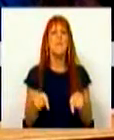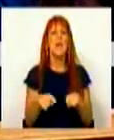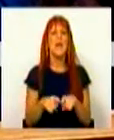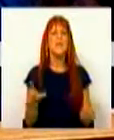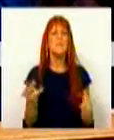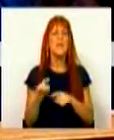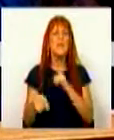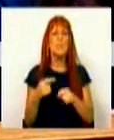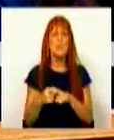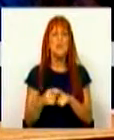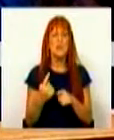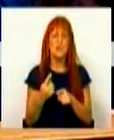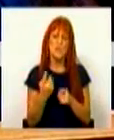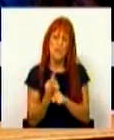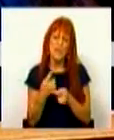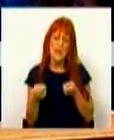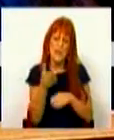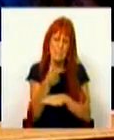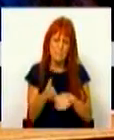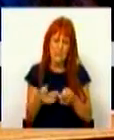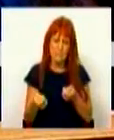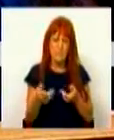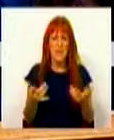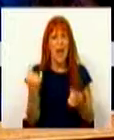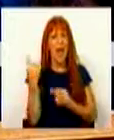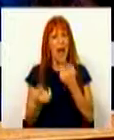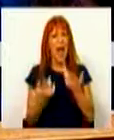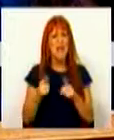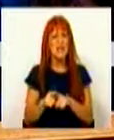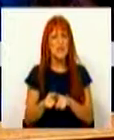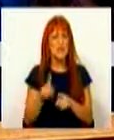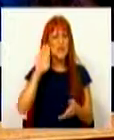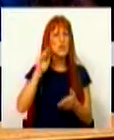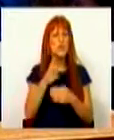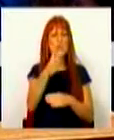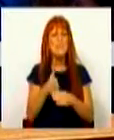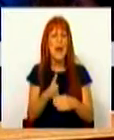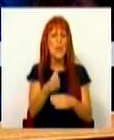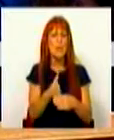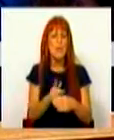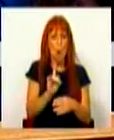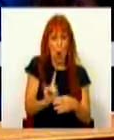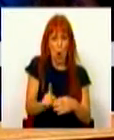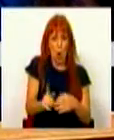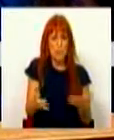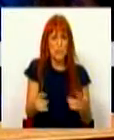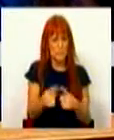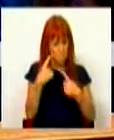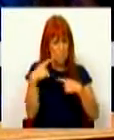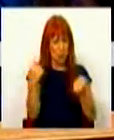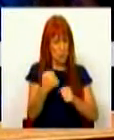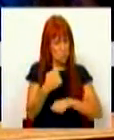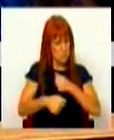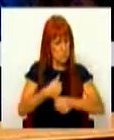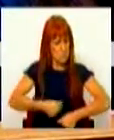que há depois soluções intermédias. E muitas vezes as soluções intermédias são aquelas que se revelam mais